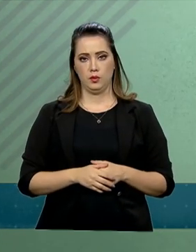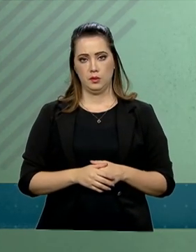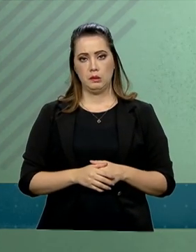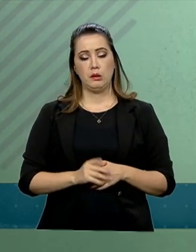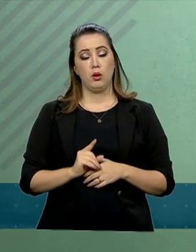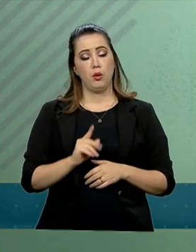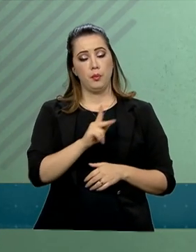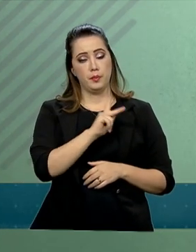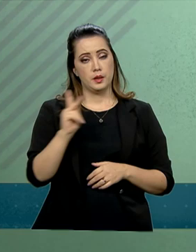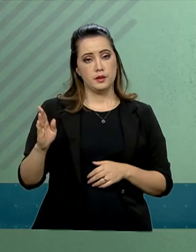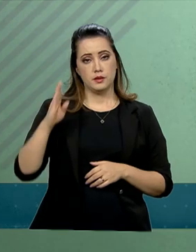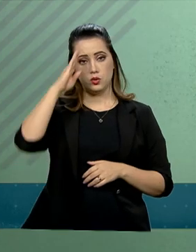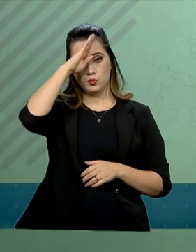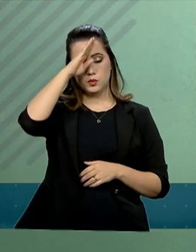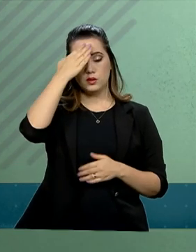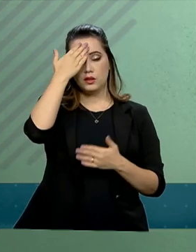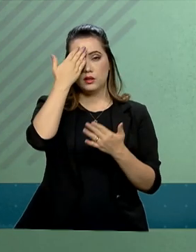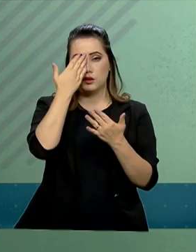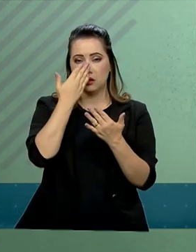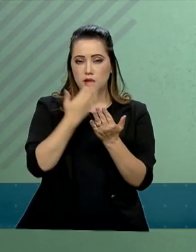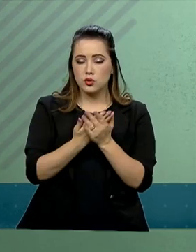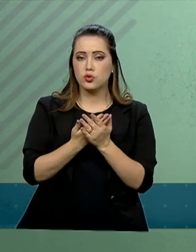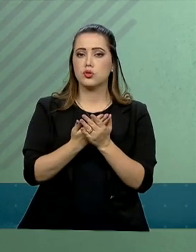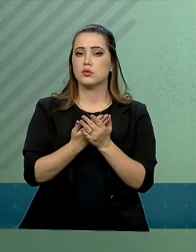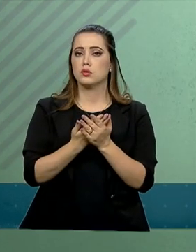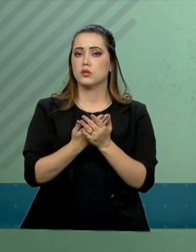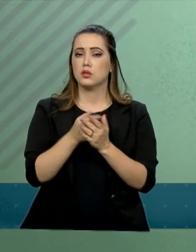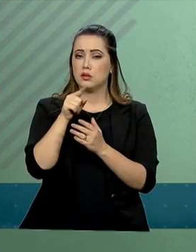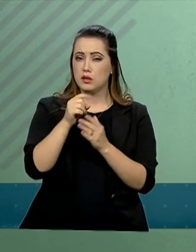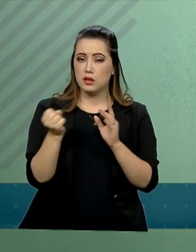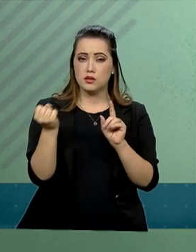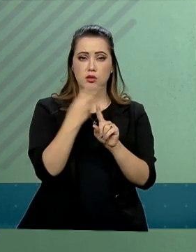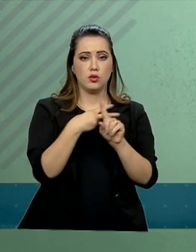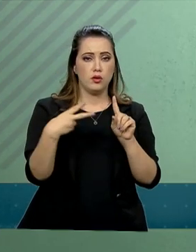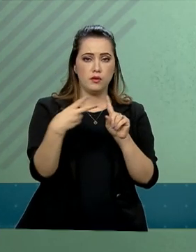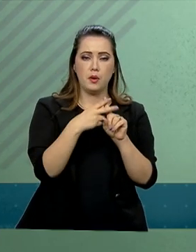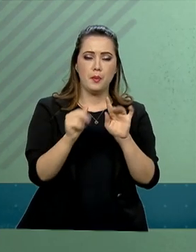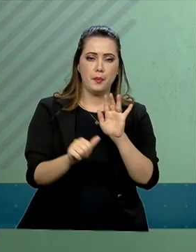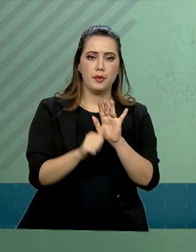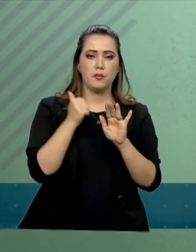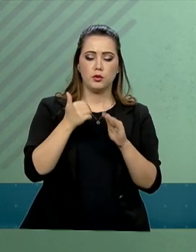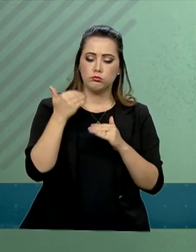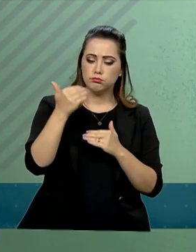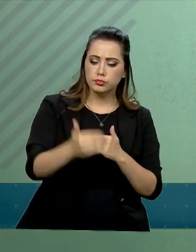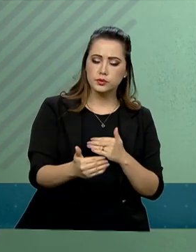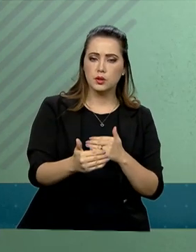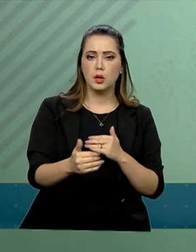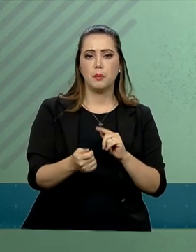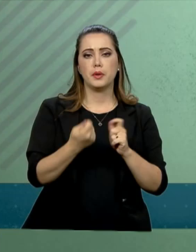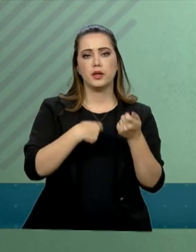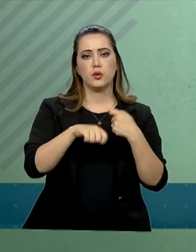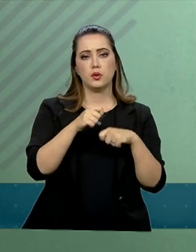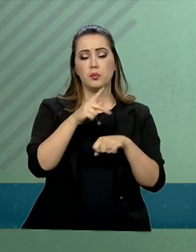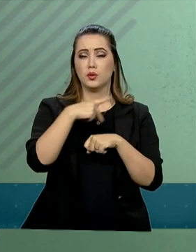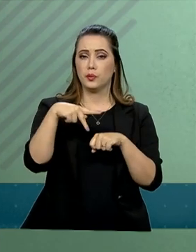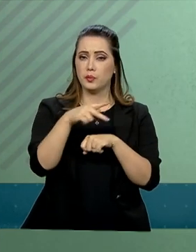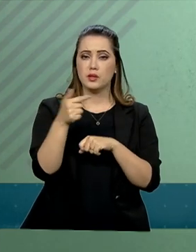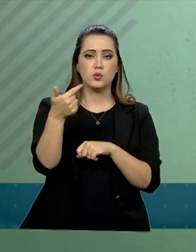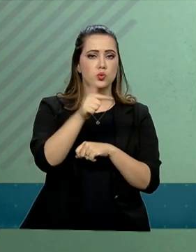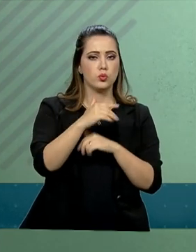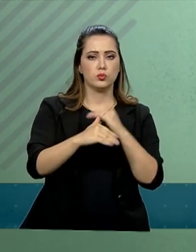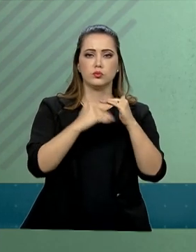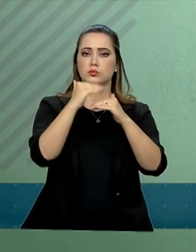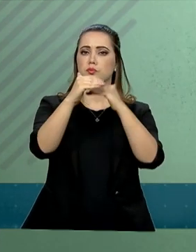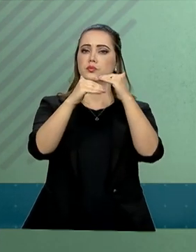com otimismo e a crença que essa reforma será o primeiro passo para a economia do país voltar a